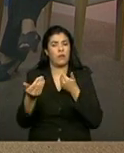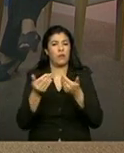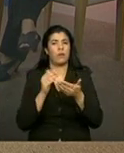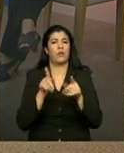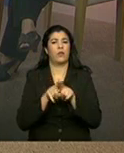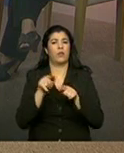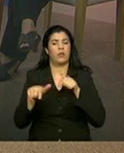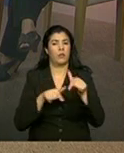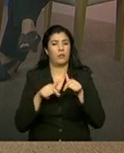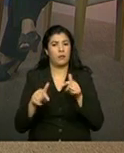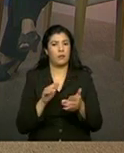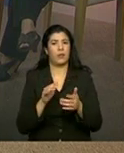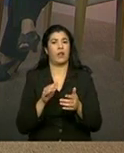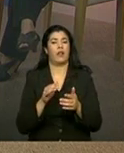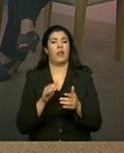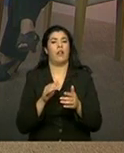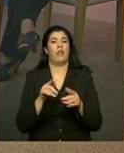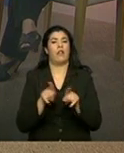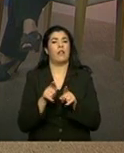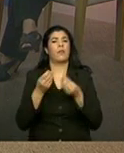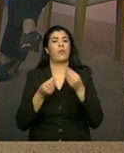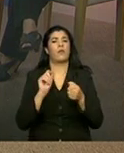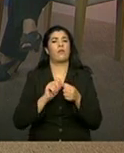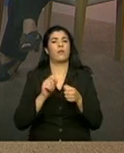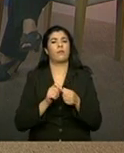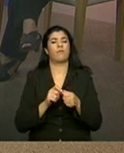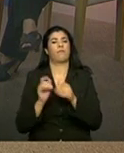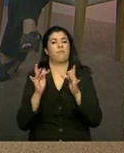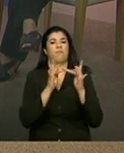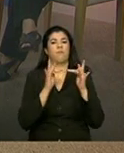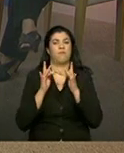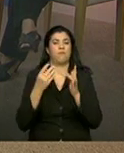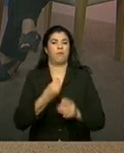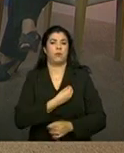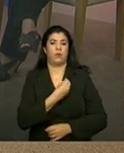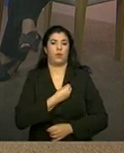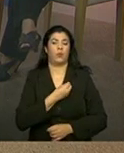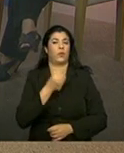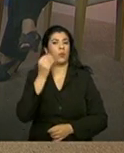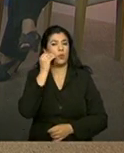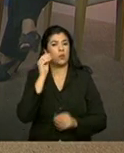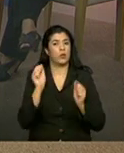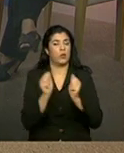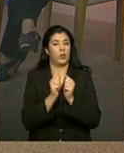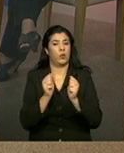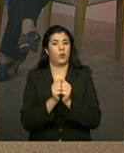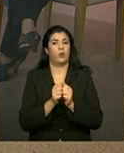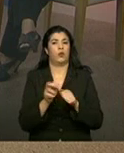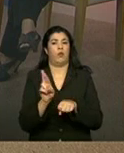procedimentos na execução do serviço de convivência junto à rede para o atendimento adequado e